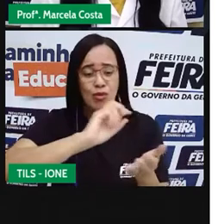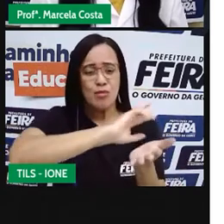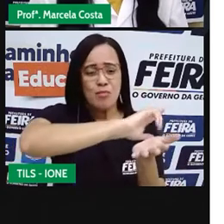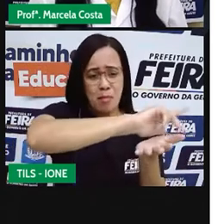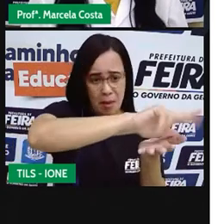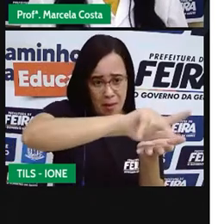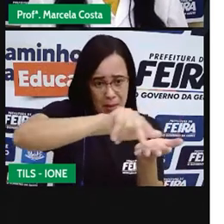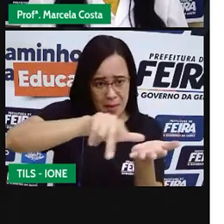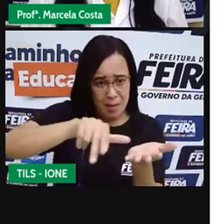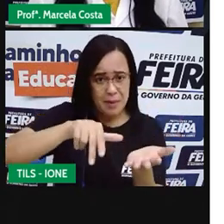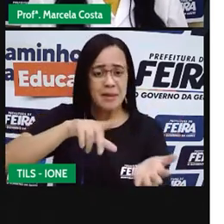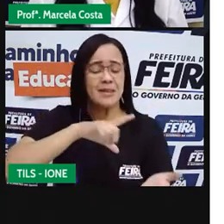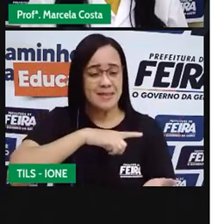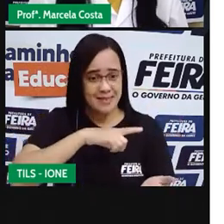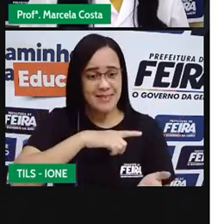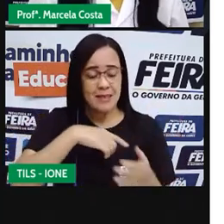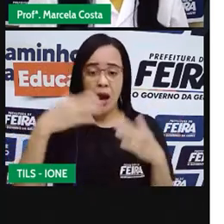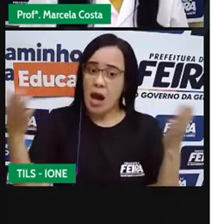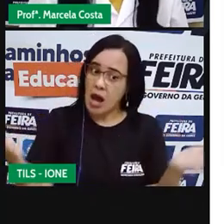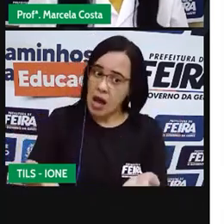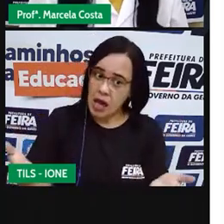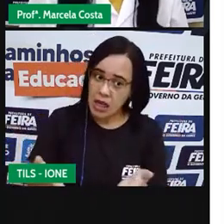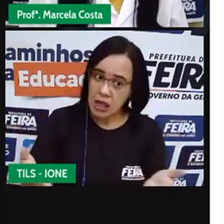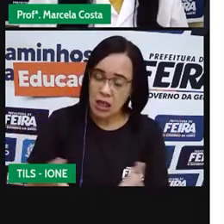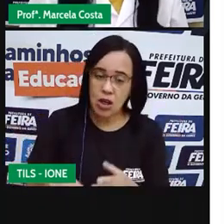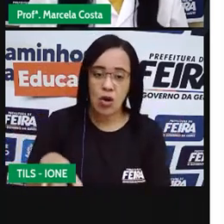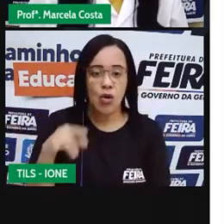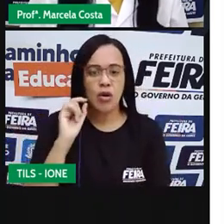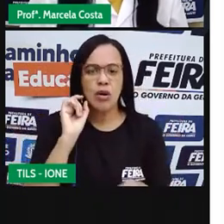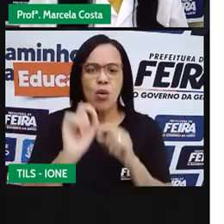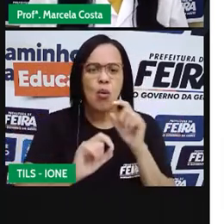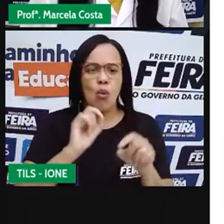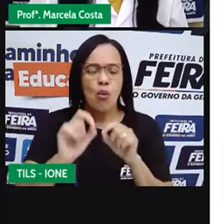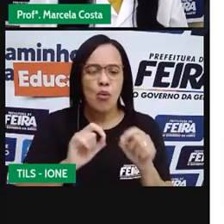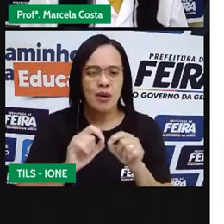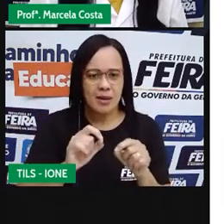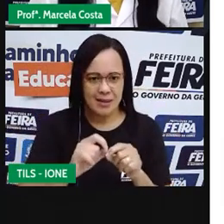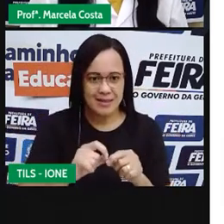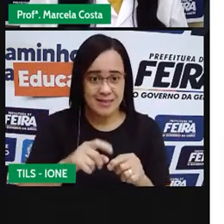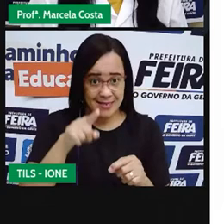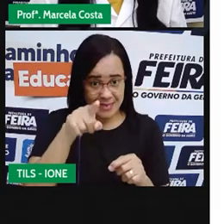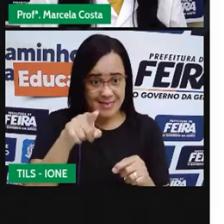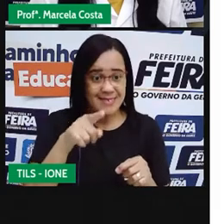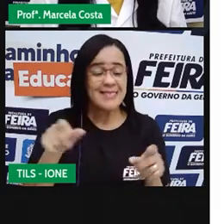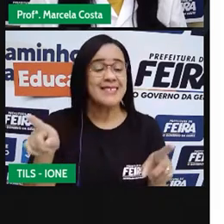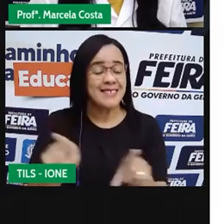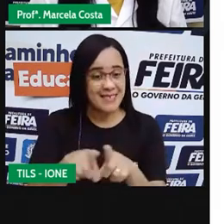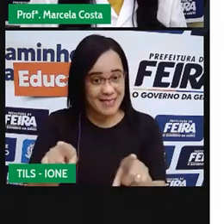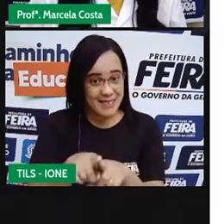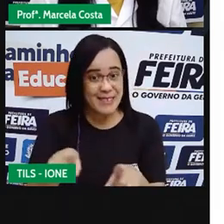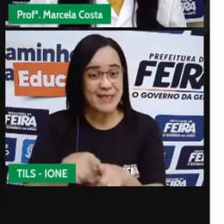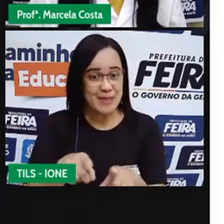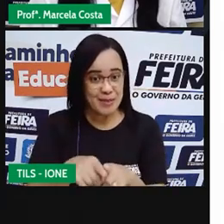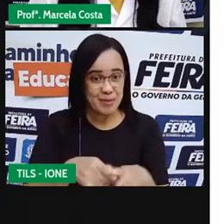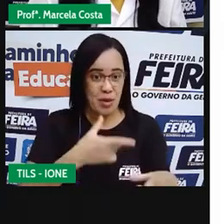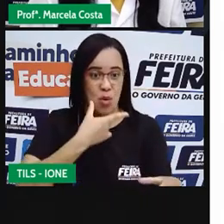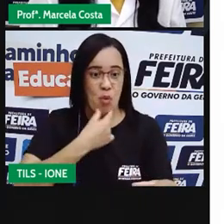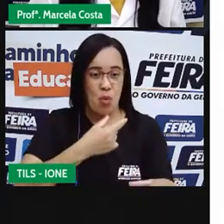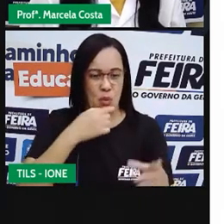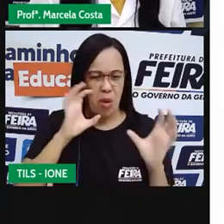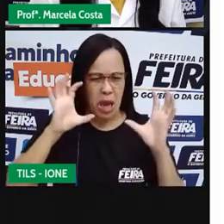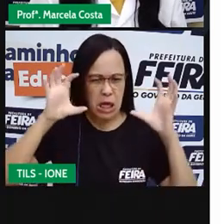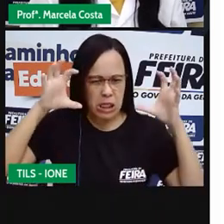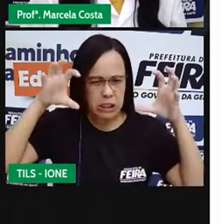A gente vai ver também o personagem Fera, da história Bela e a Fera. O